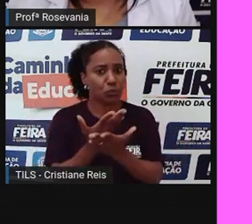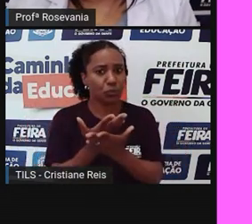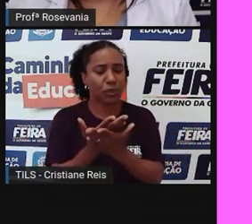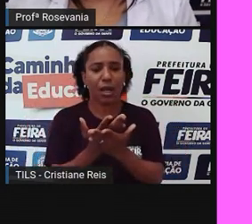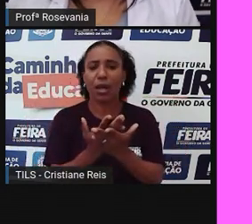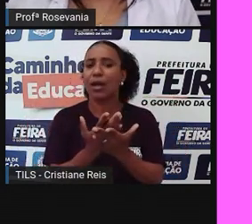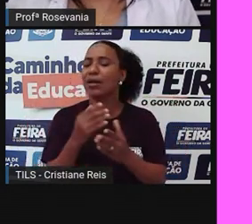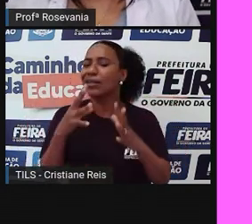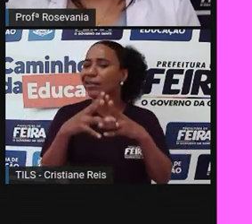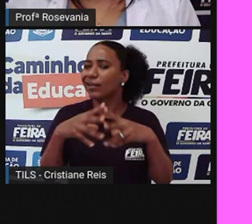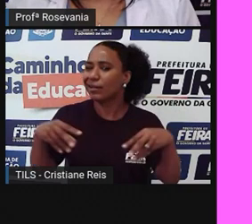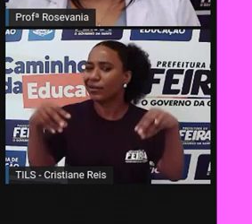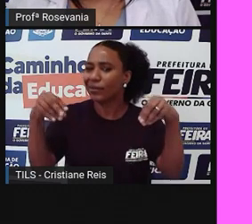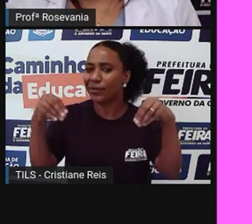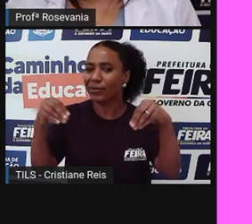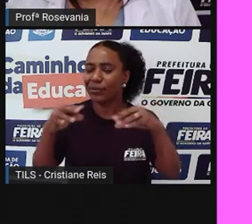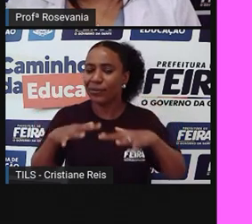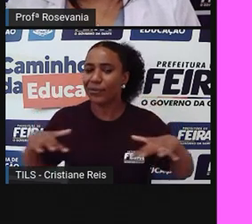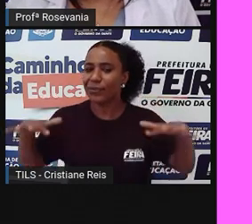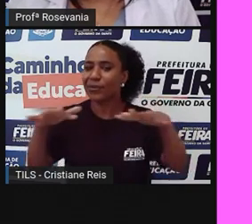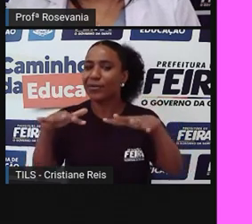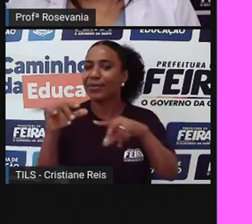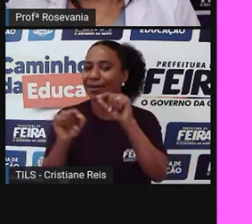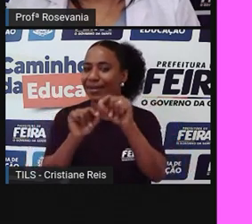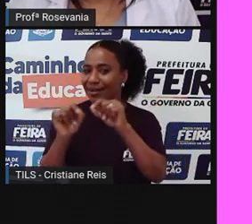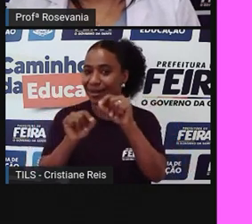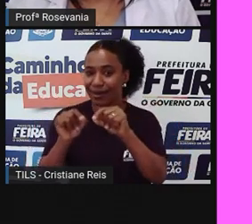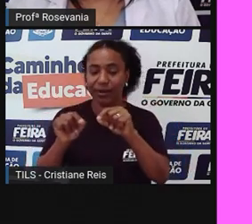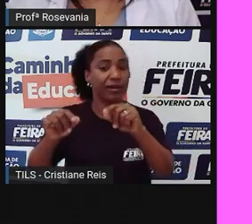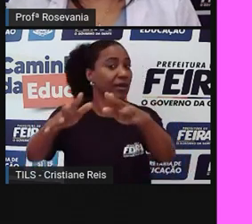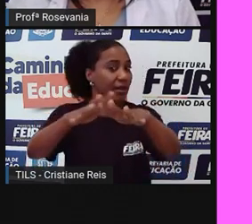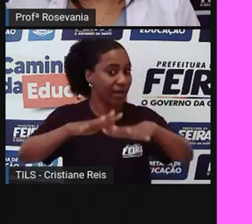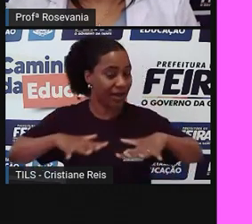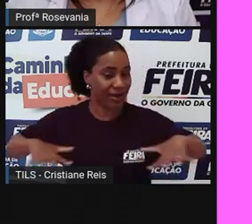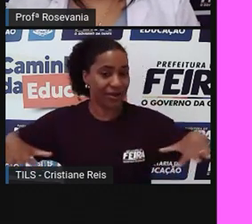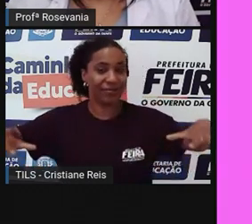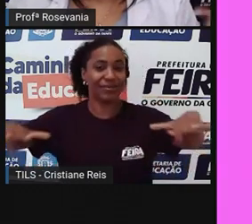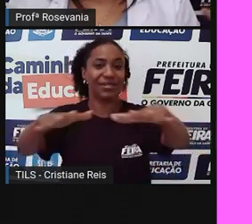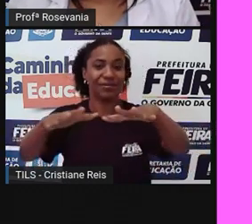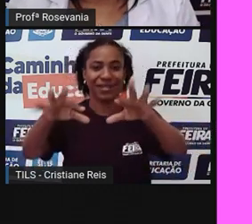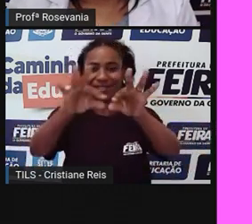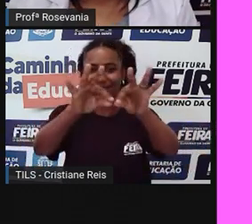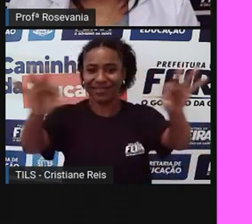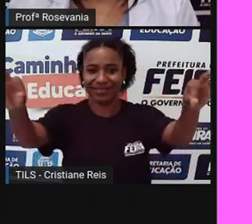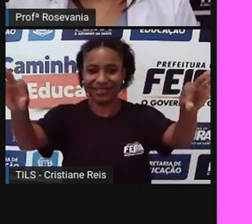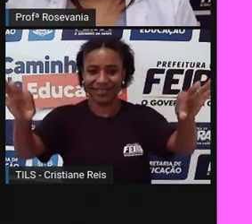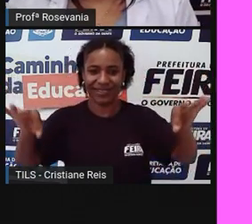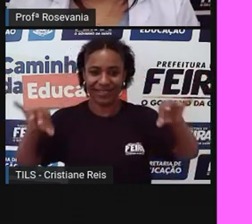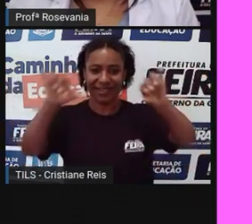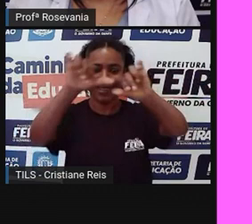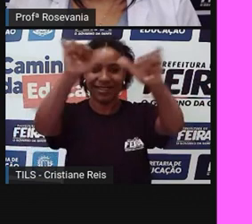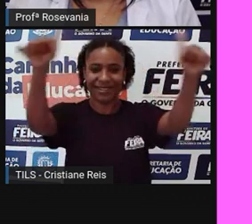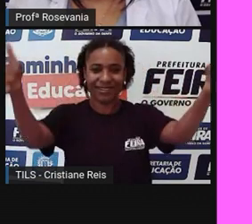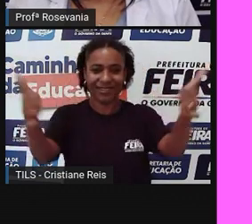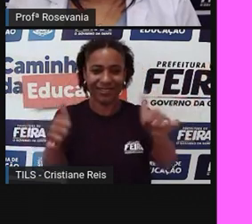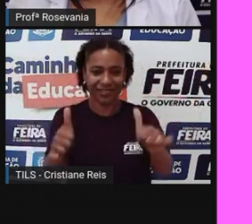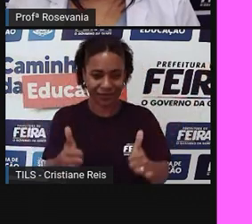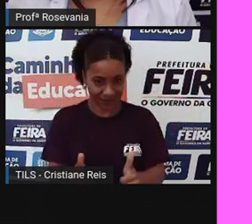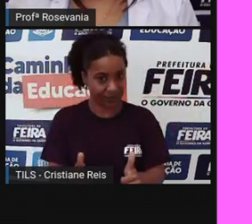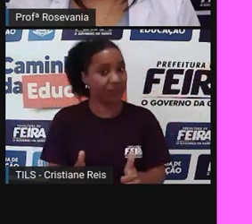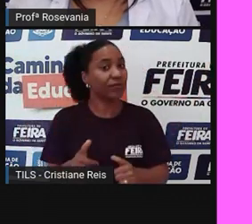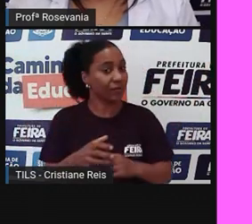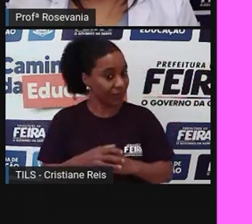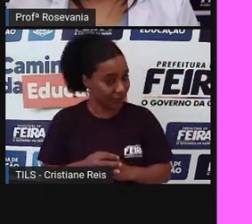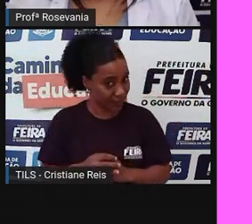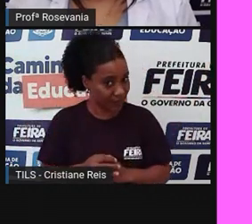território. É um espaço definido e delimitado por e a partir das relações de poder,